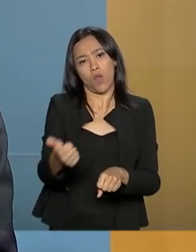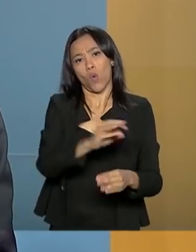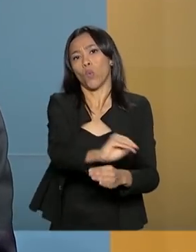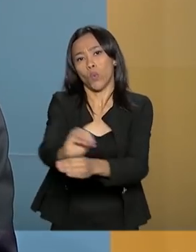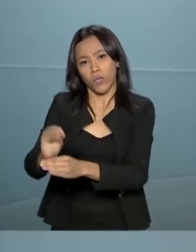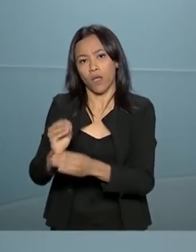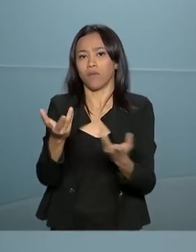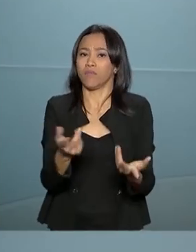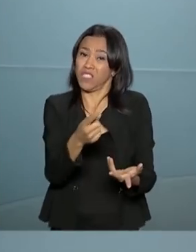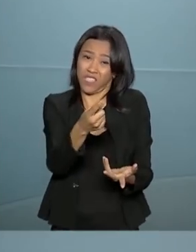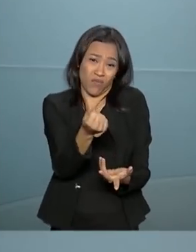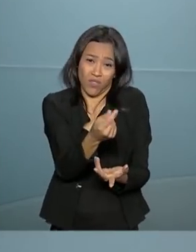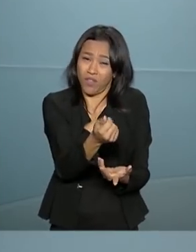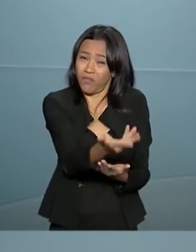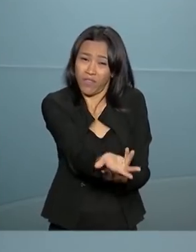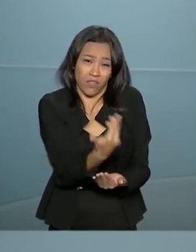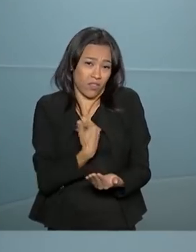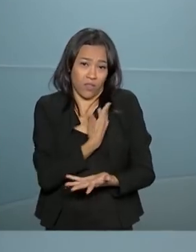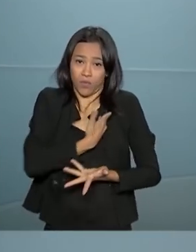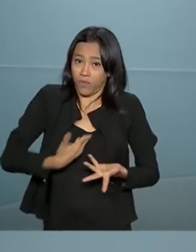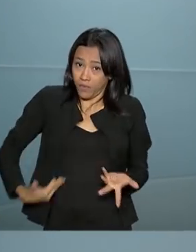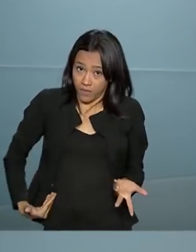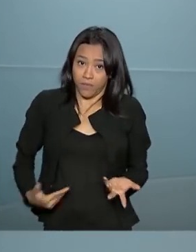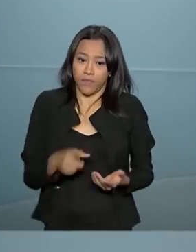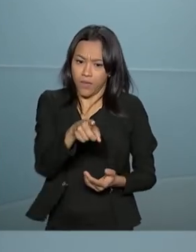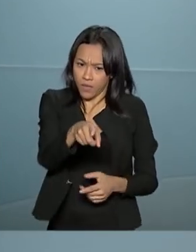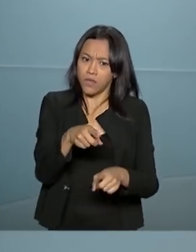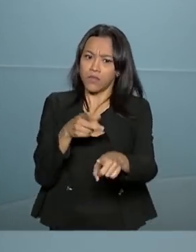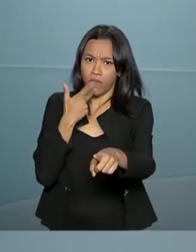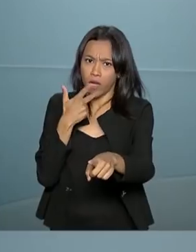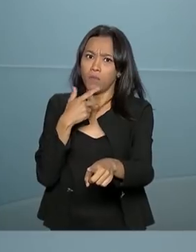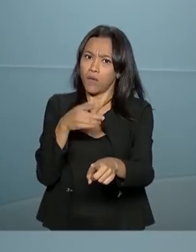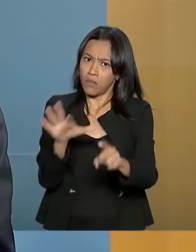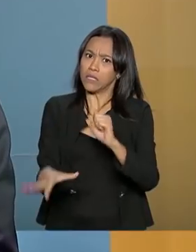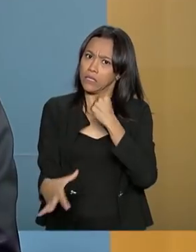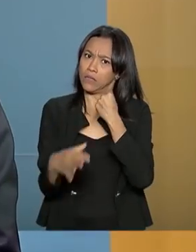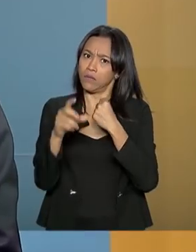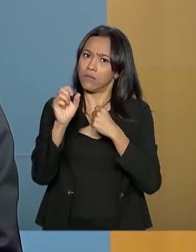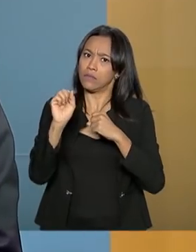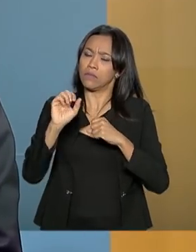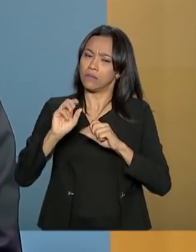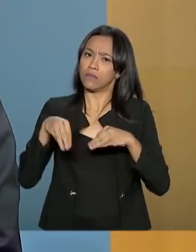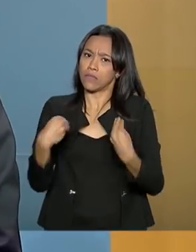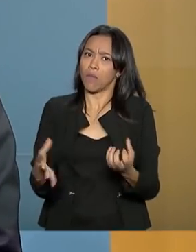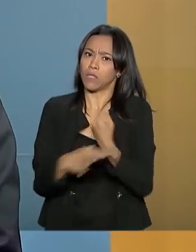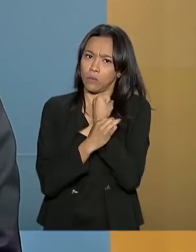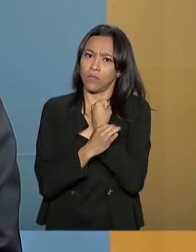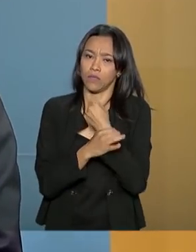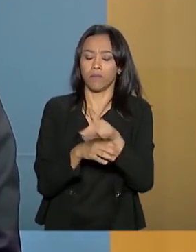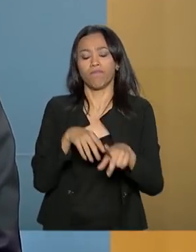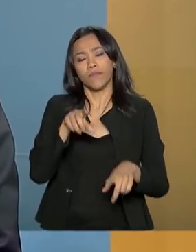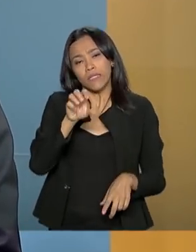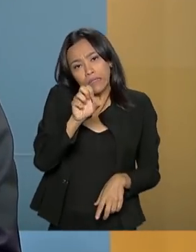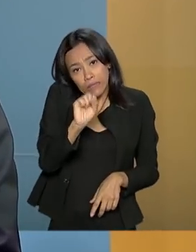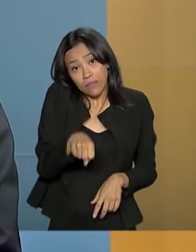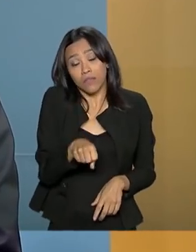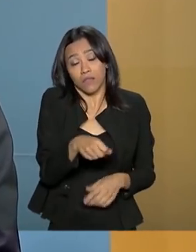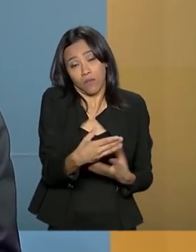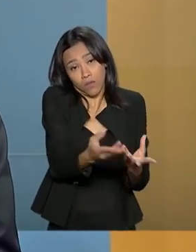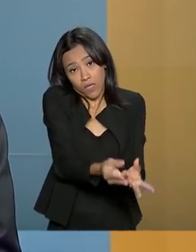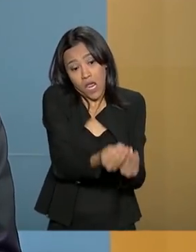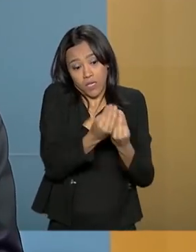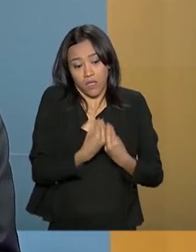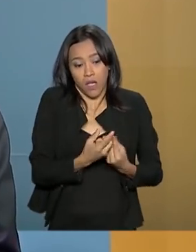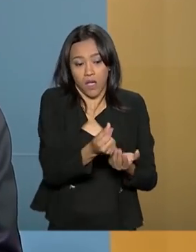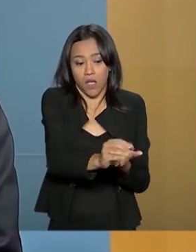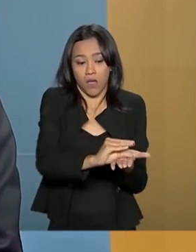para o Tesouro. Isso significa, então, uma maior garantia na hora de receber essas multas, né? É, o recebimento, ele é uma medida importante da